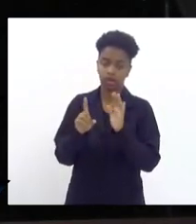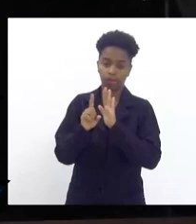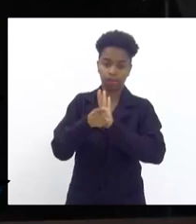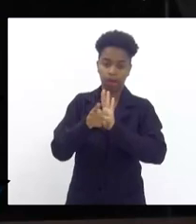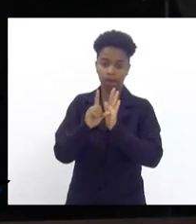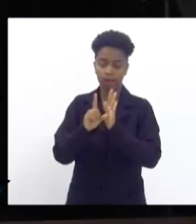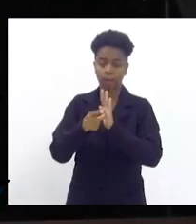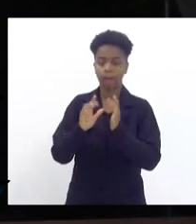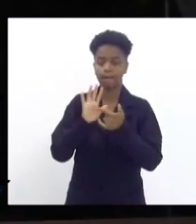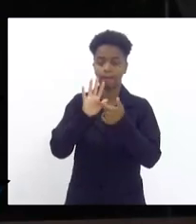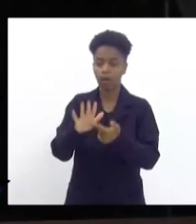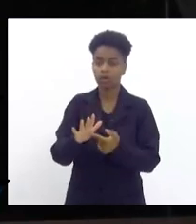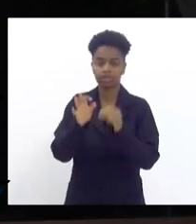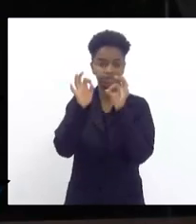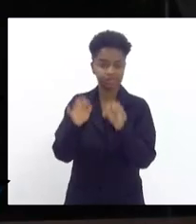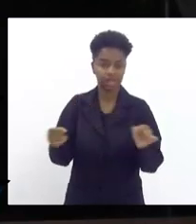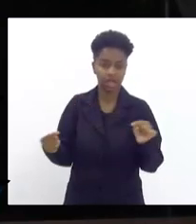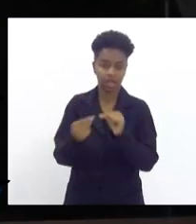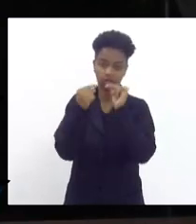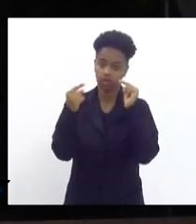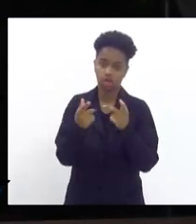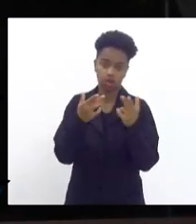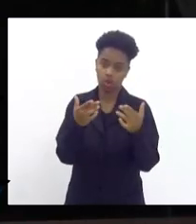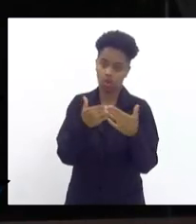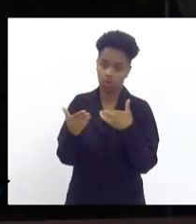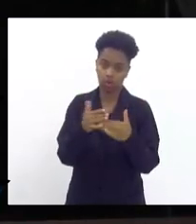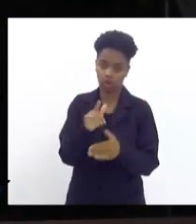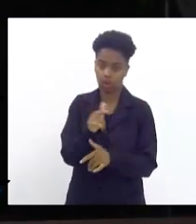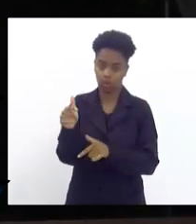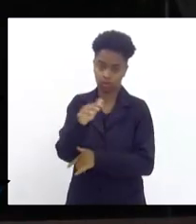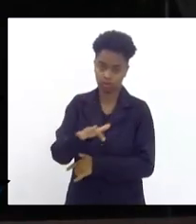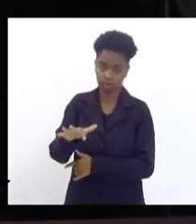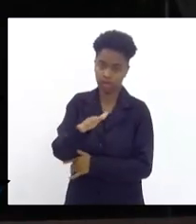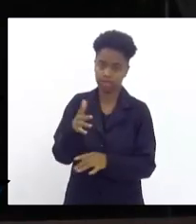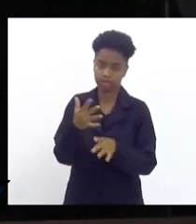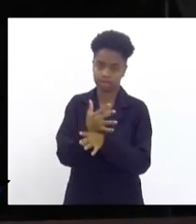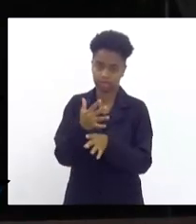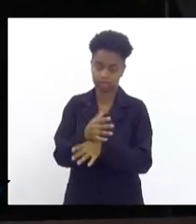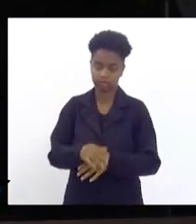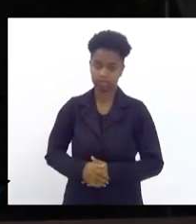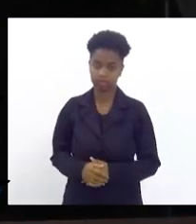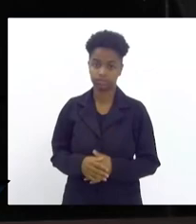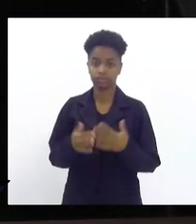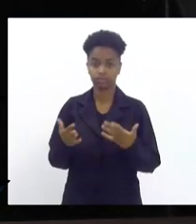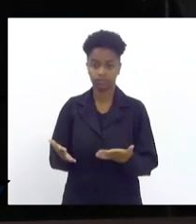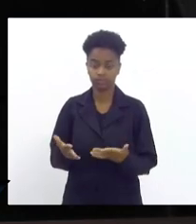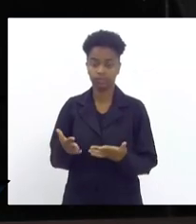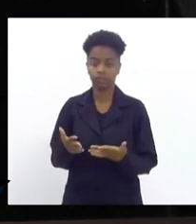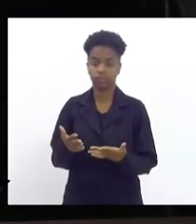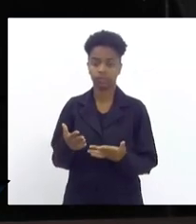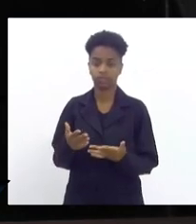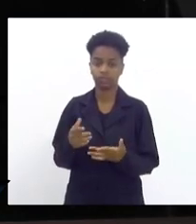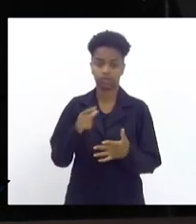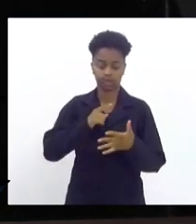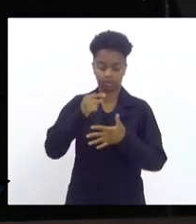o consumo normal como se fosse em outras áreas da cidade aí vem aqui para